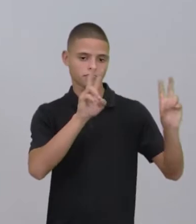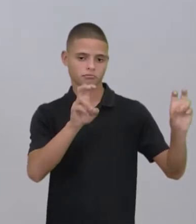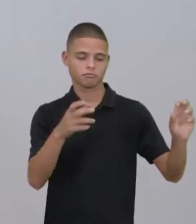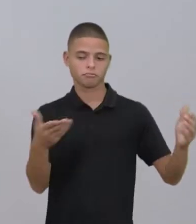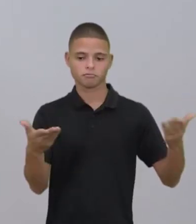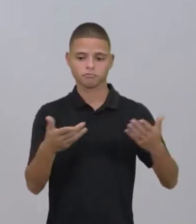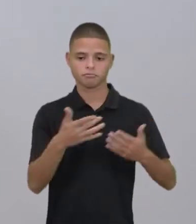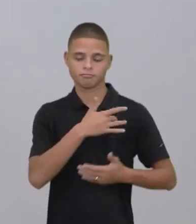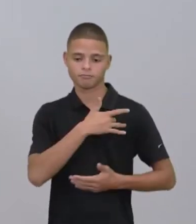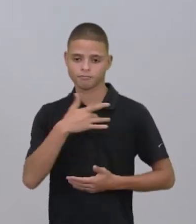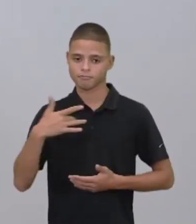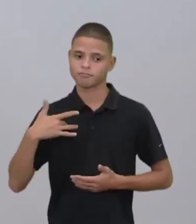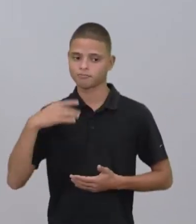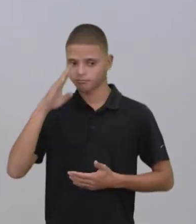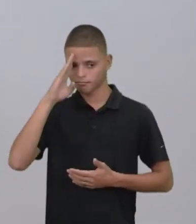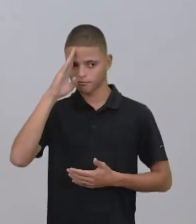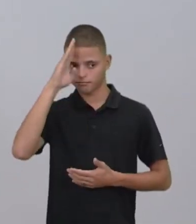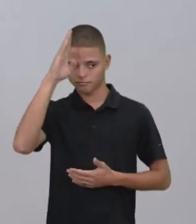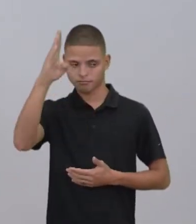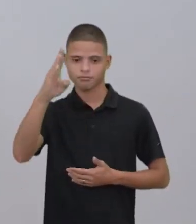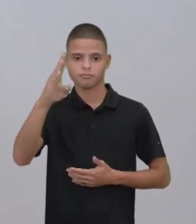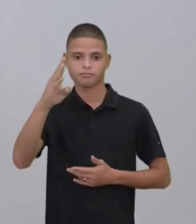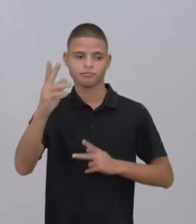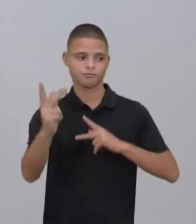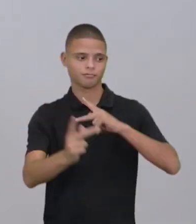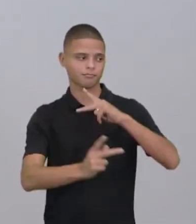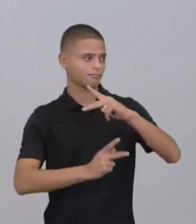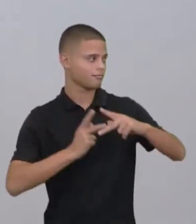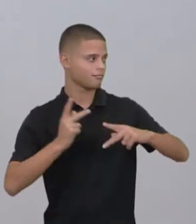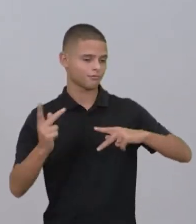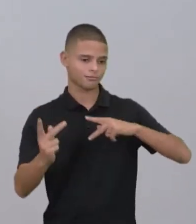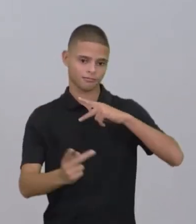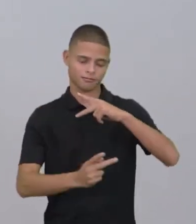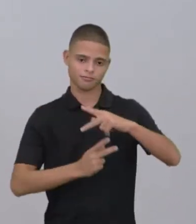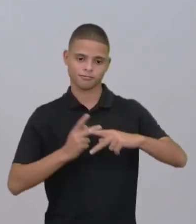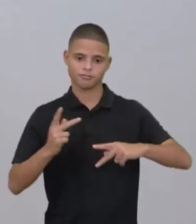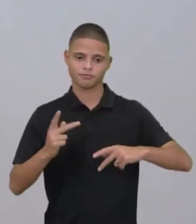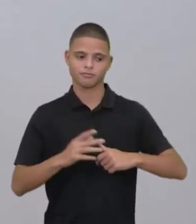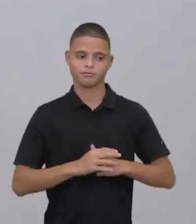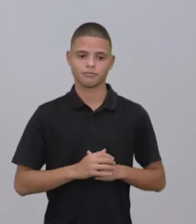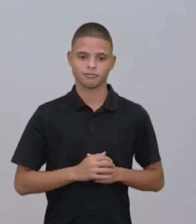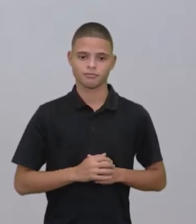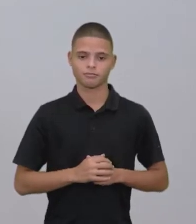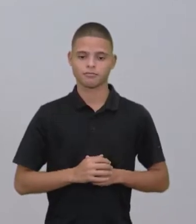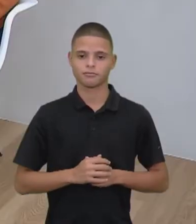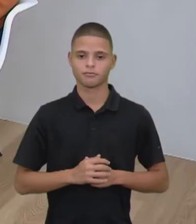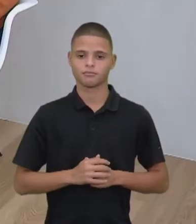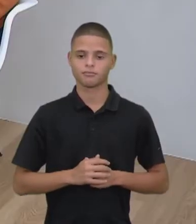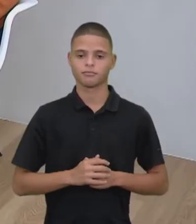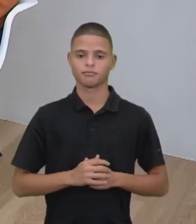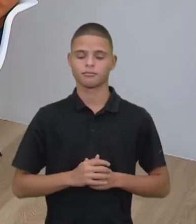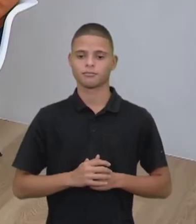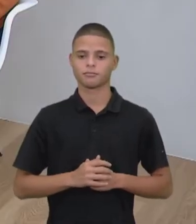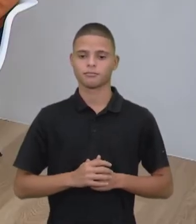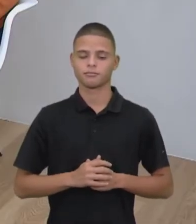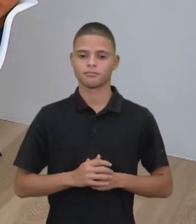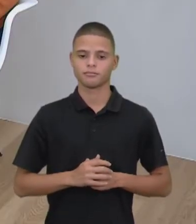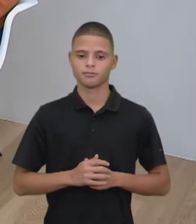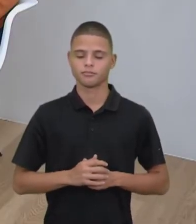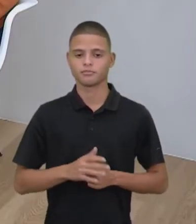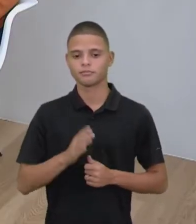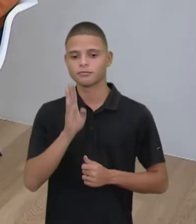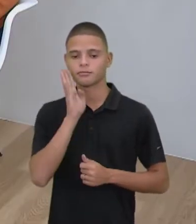e, principalmente, com a questão aí do planeta. Estou aqui com a professora Eveline. Seja muito bem-vinda, Eveline.